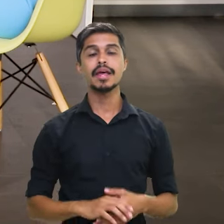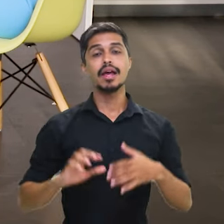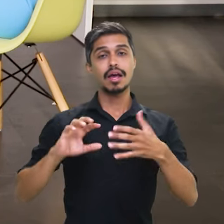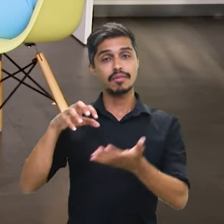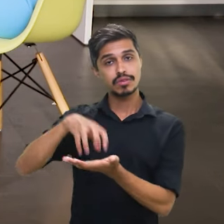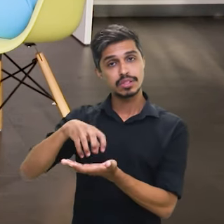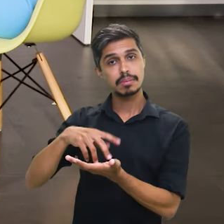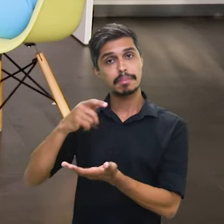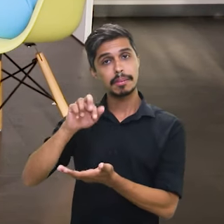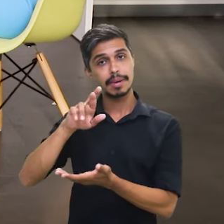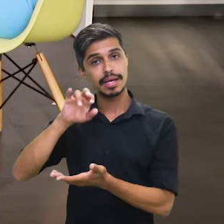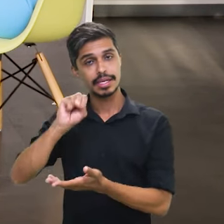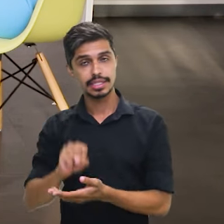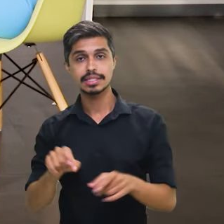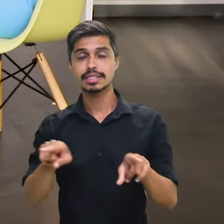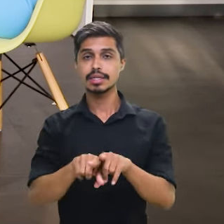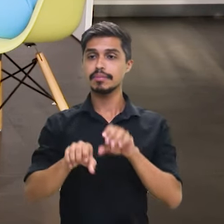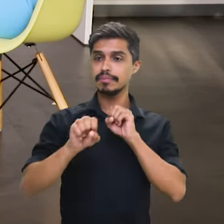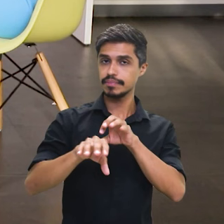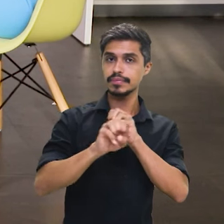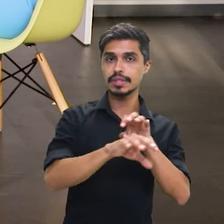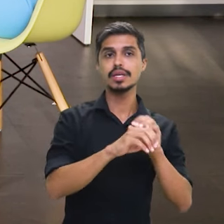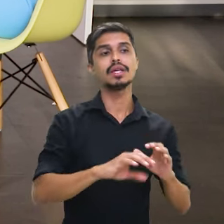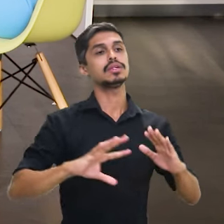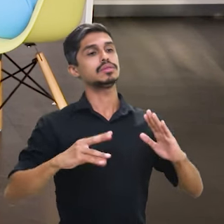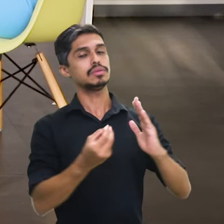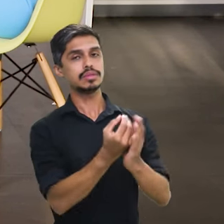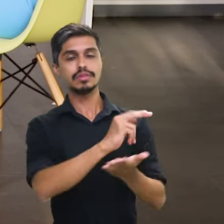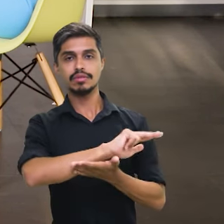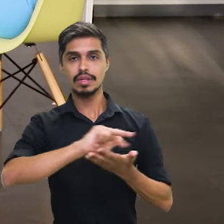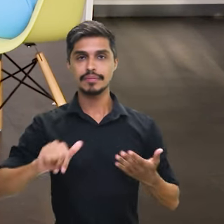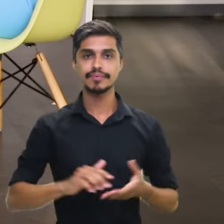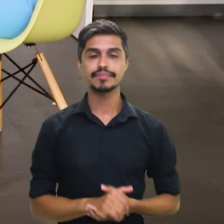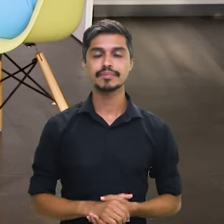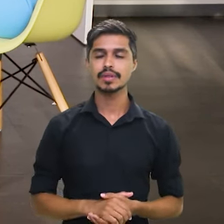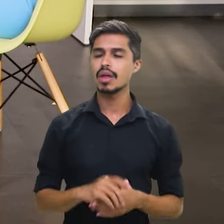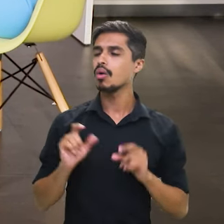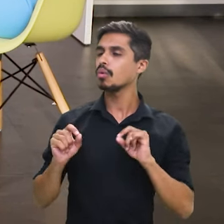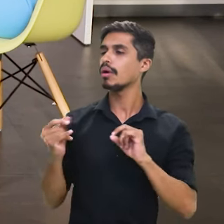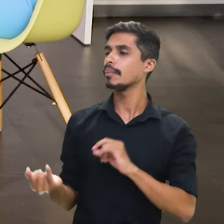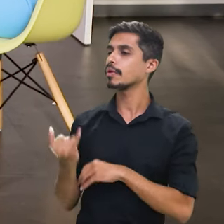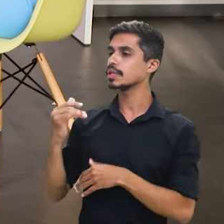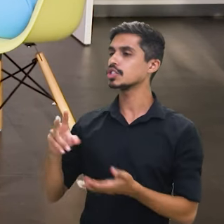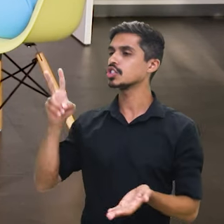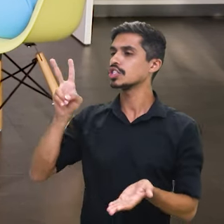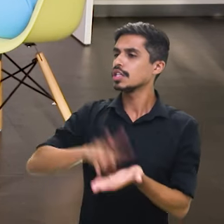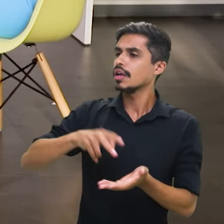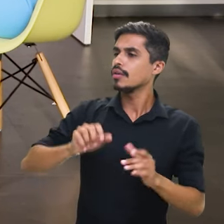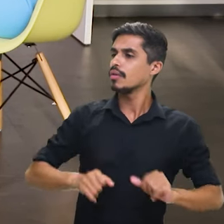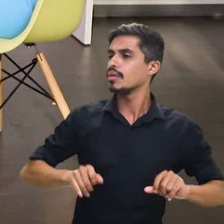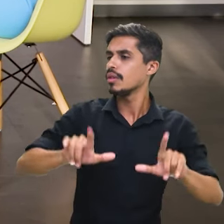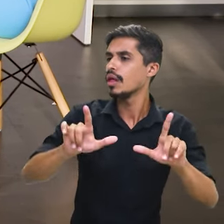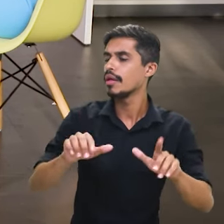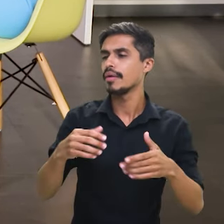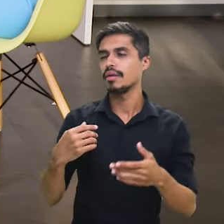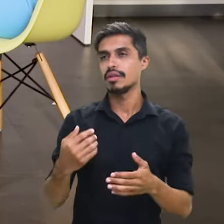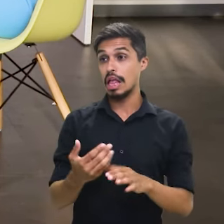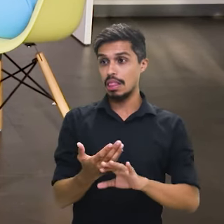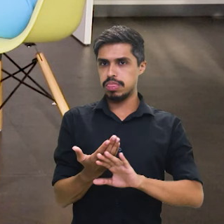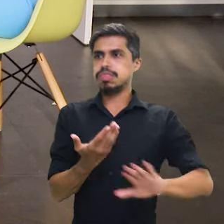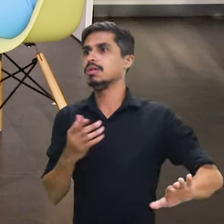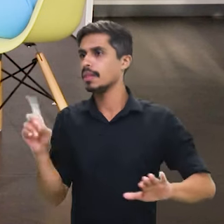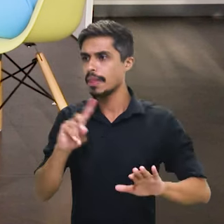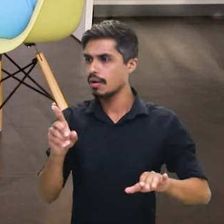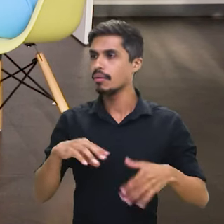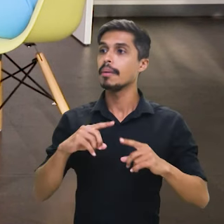Palmares e a Educação para as Comunidades Quilombolas. Agora, qual a importância, então, de certificar essas comunidades? Não é